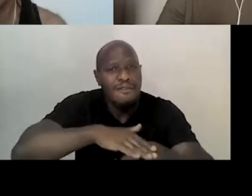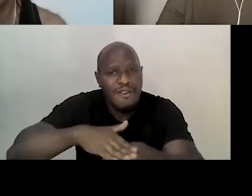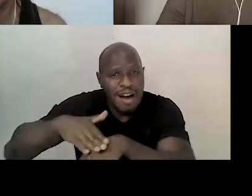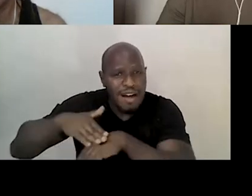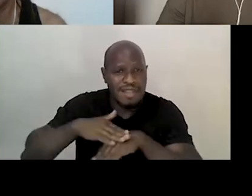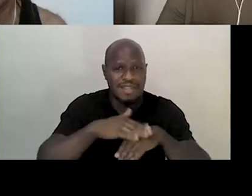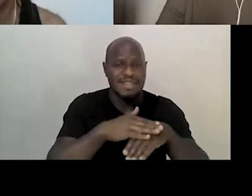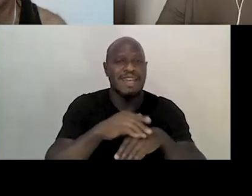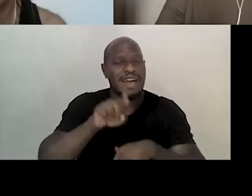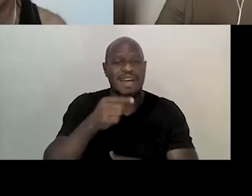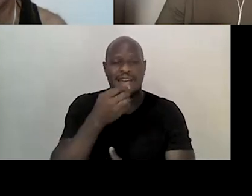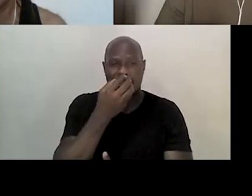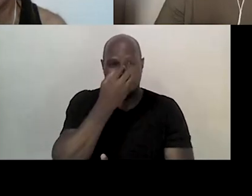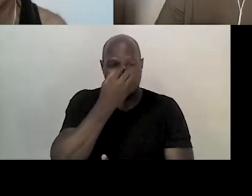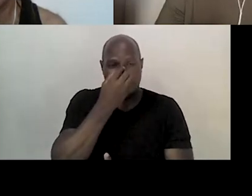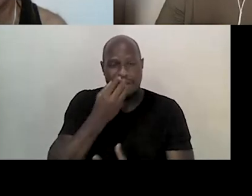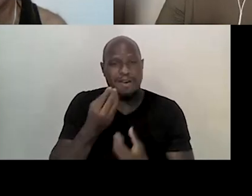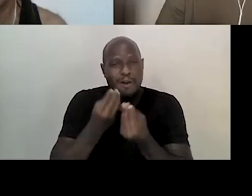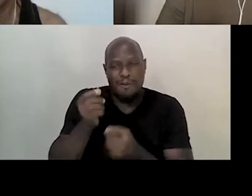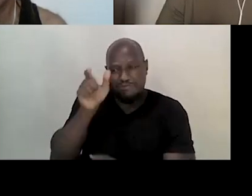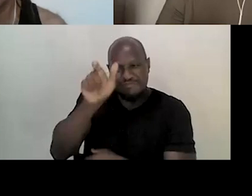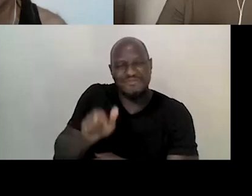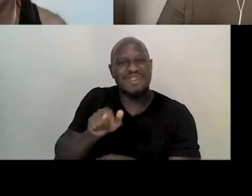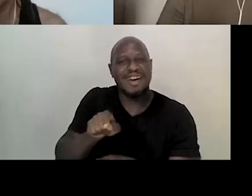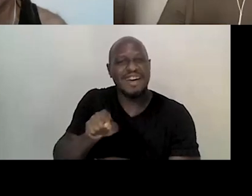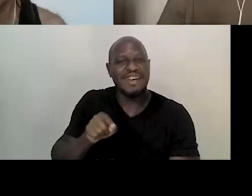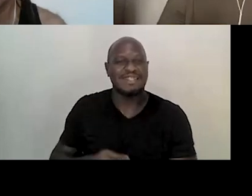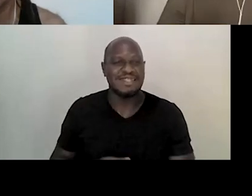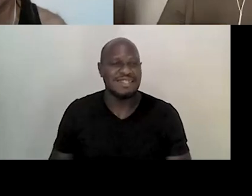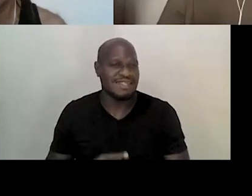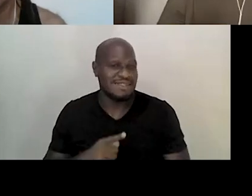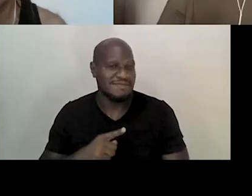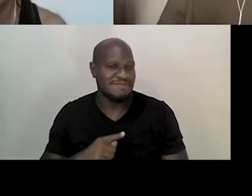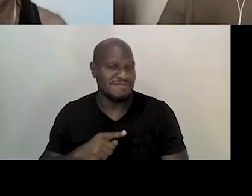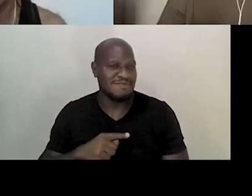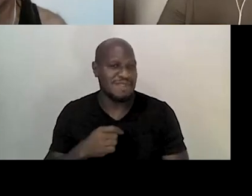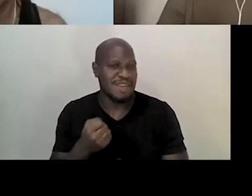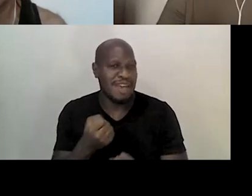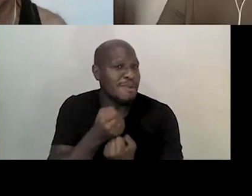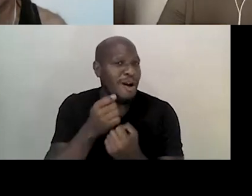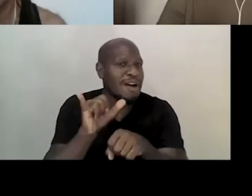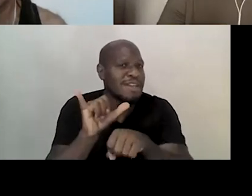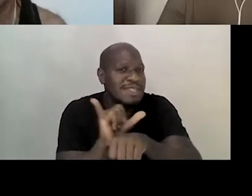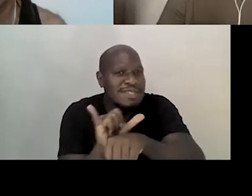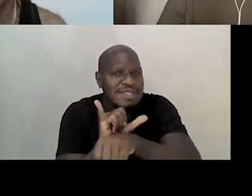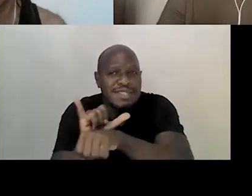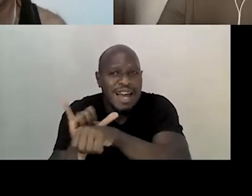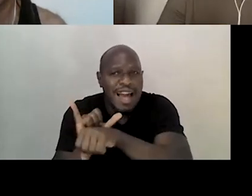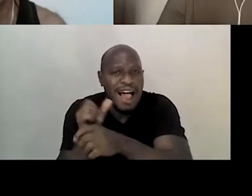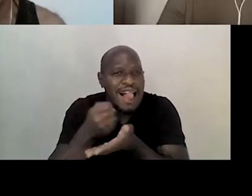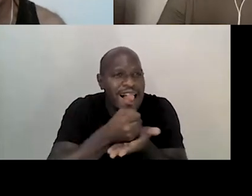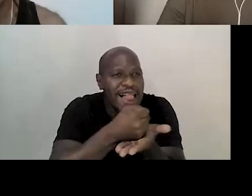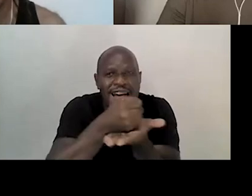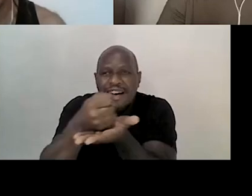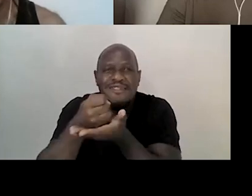o palhaço. Essa figura que tem como pilar, né? Como estratégia, o humor, o